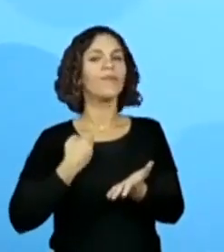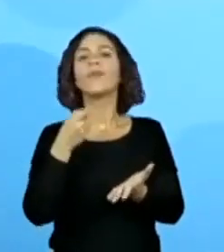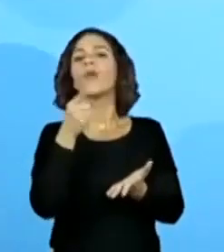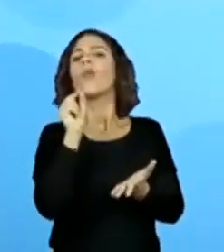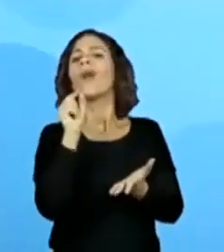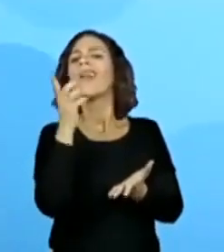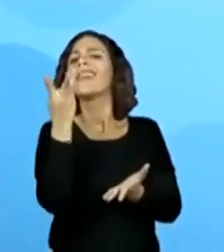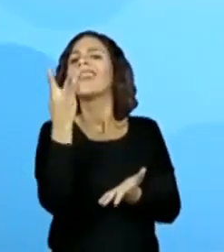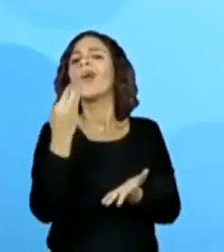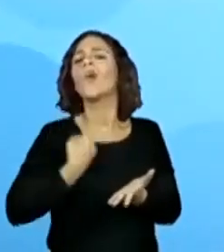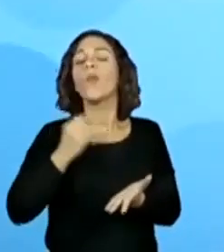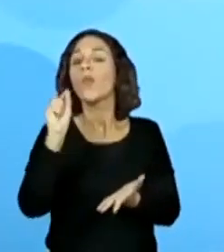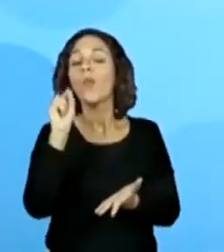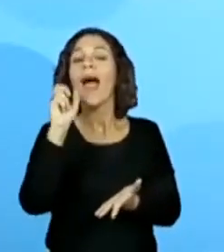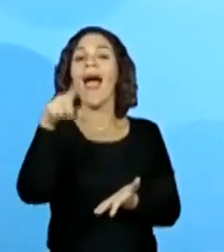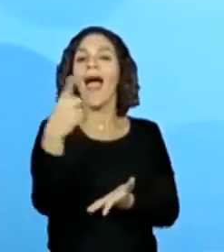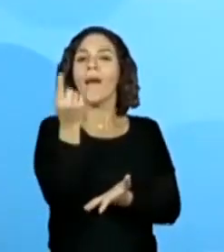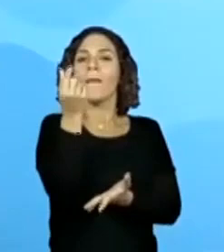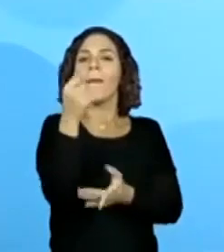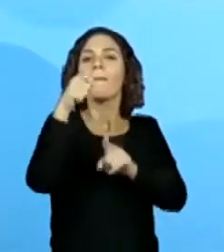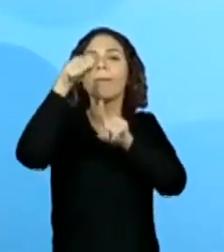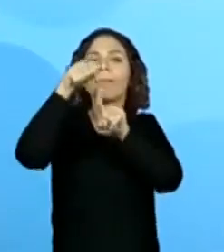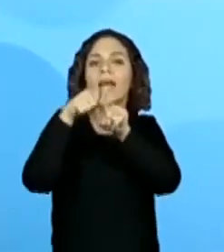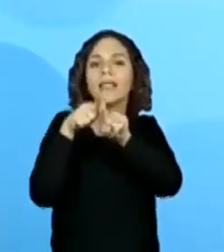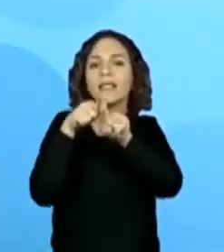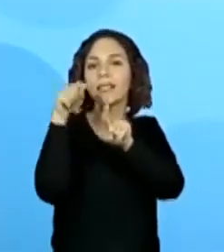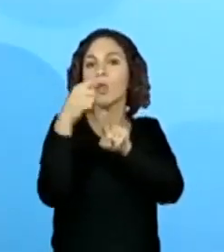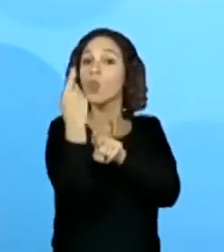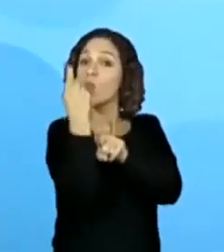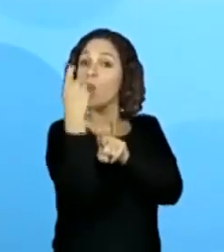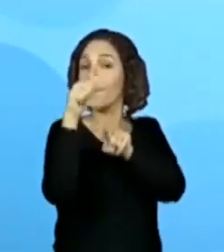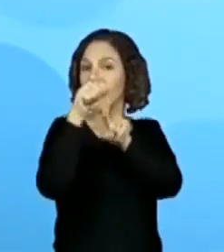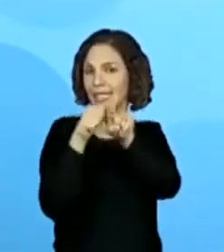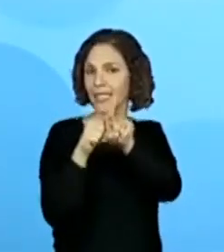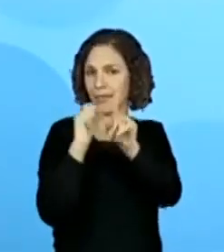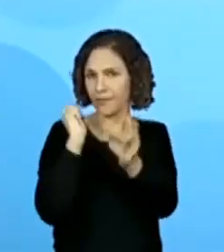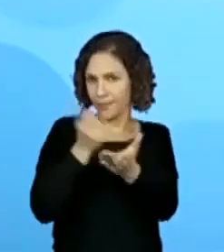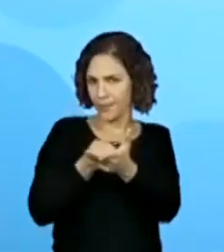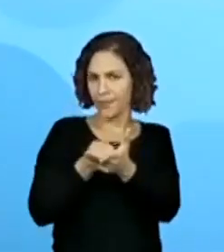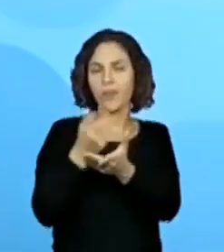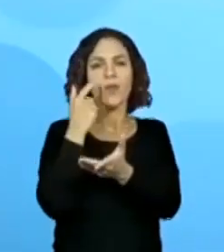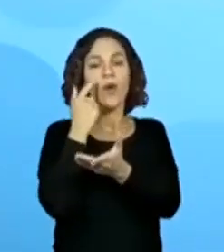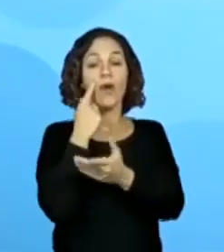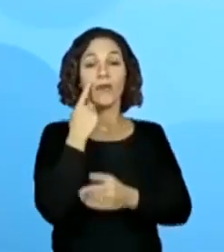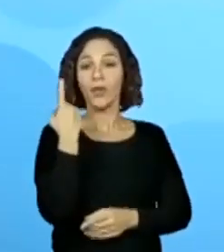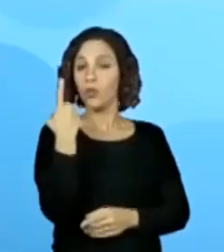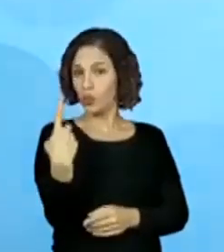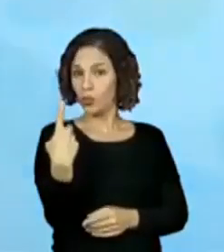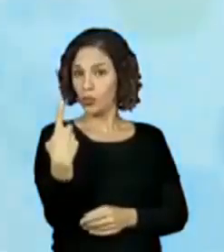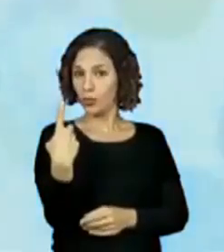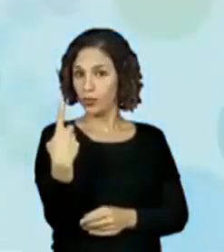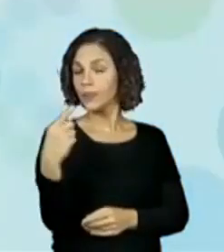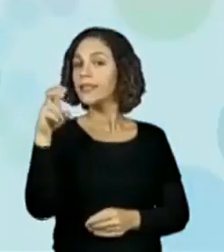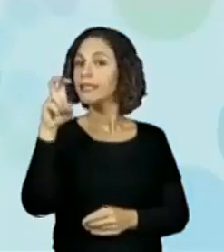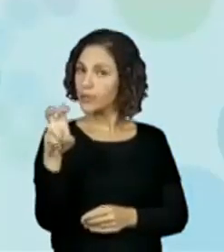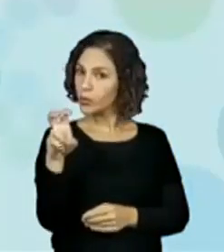parcela, né, ó. Vou fazer três botõezinhos aqui, ó. Um, cinco,